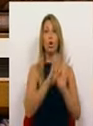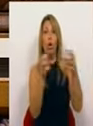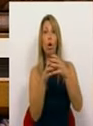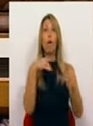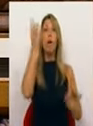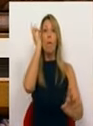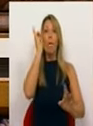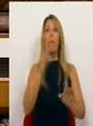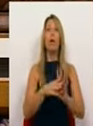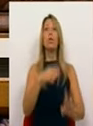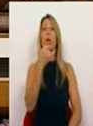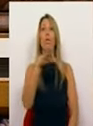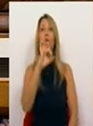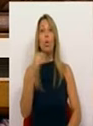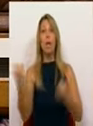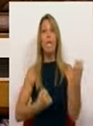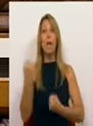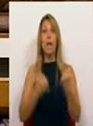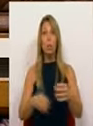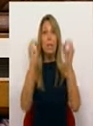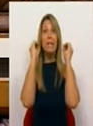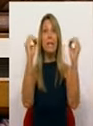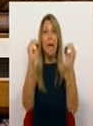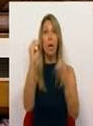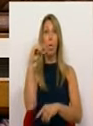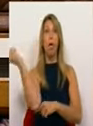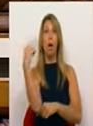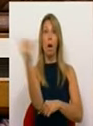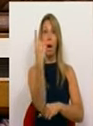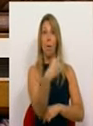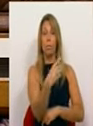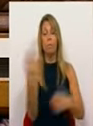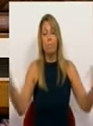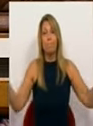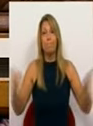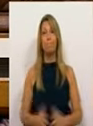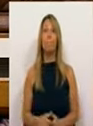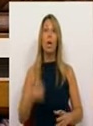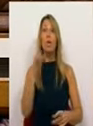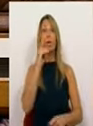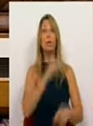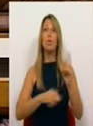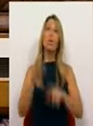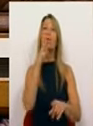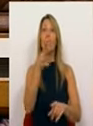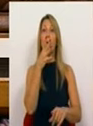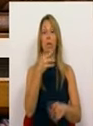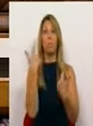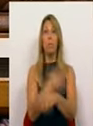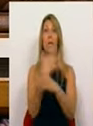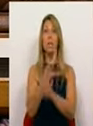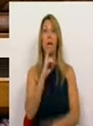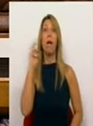22 veículos e 0 meios aéreos. Portanto, Sras. e Srs. Deputados, num incêndio cujo alerta tinha sido dado